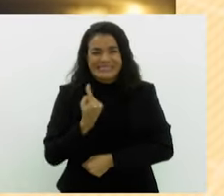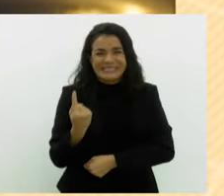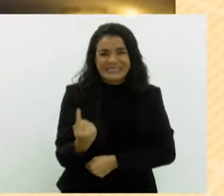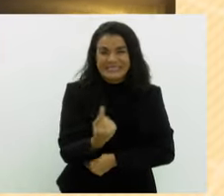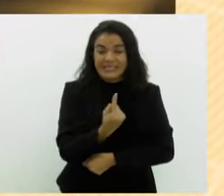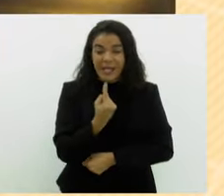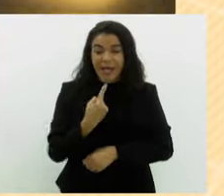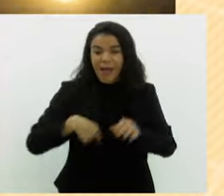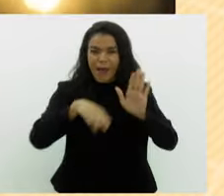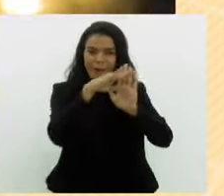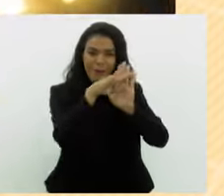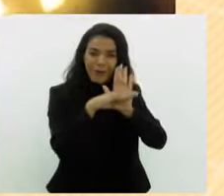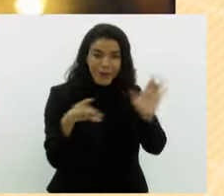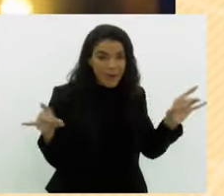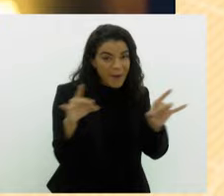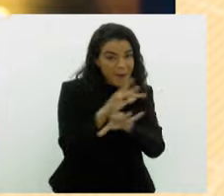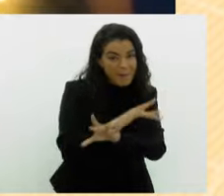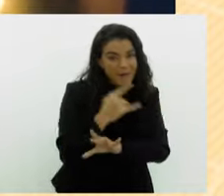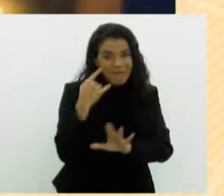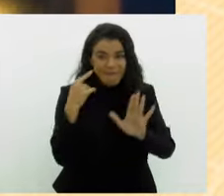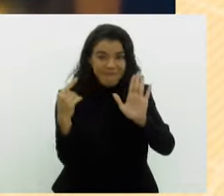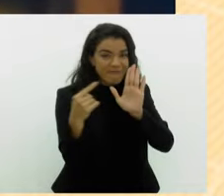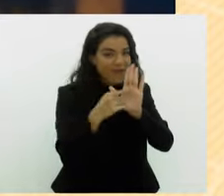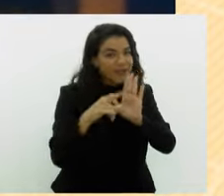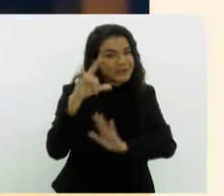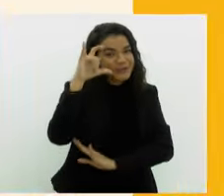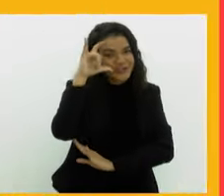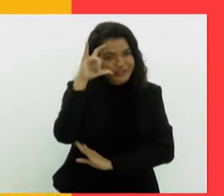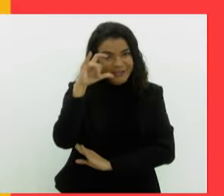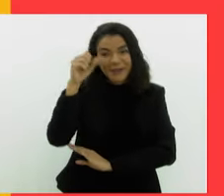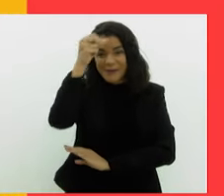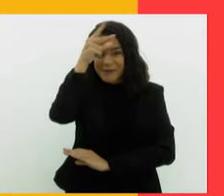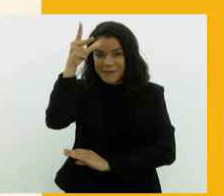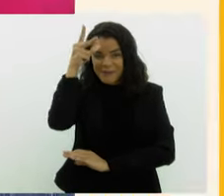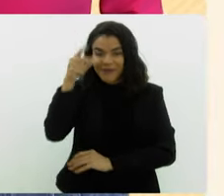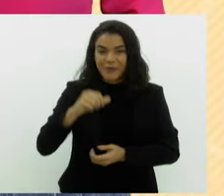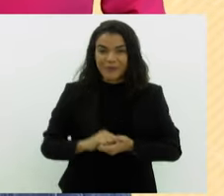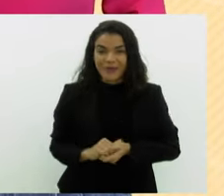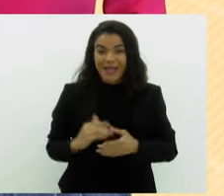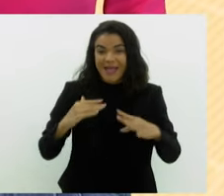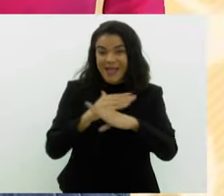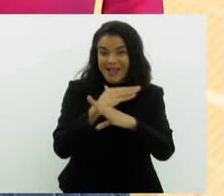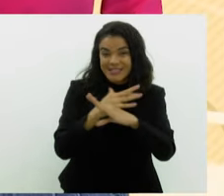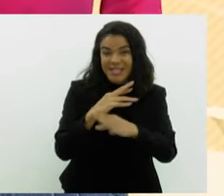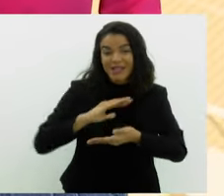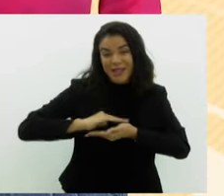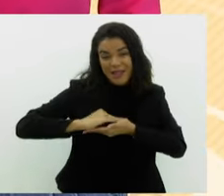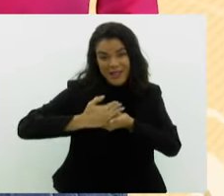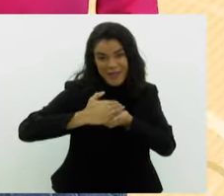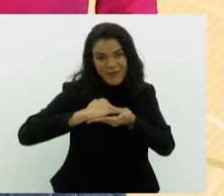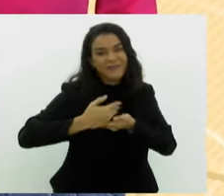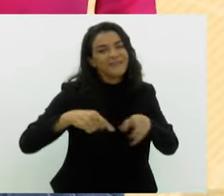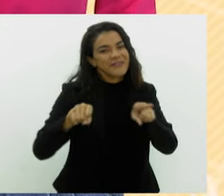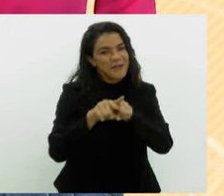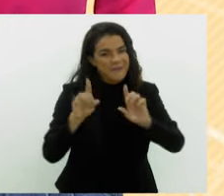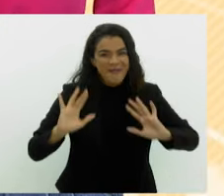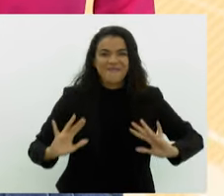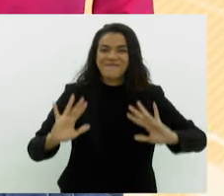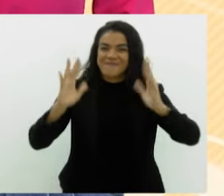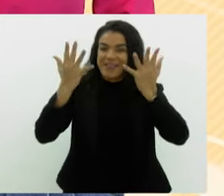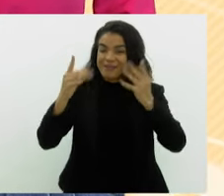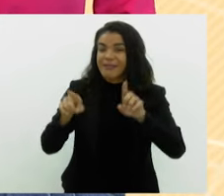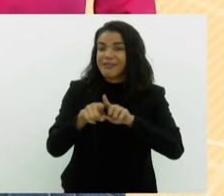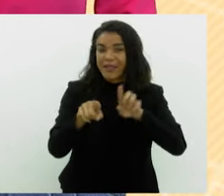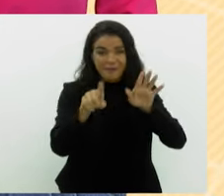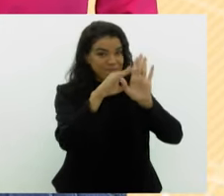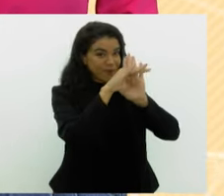A programação completa você confere no Instagram oficial da Prefeitura. A cidade de Rio das Oscras também está em festa e tem